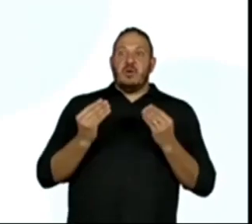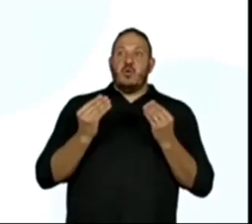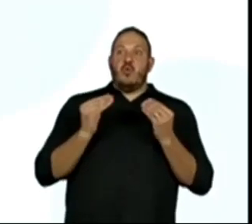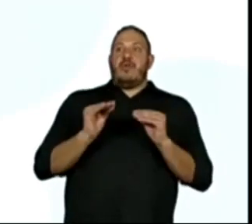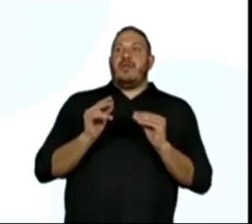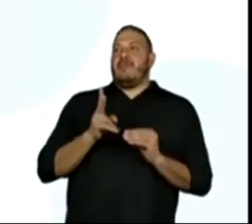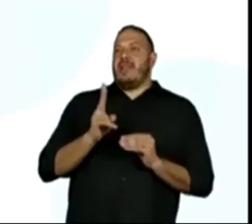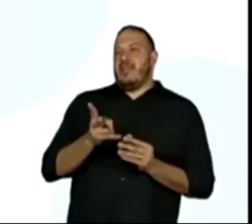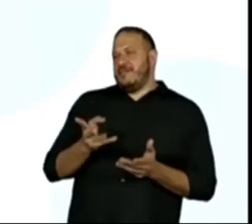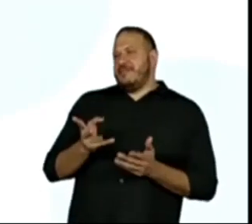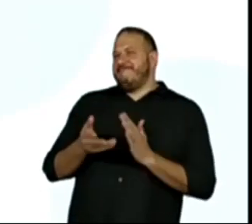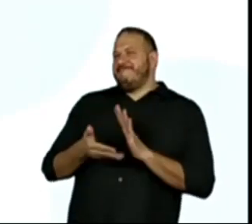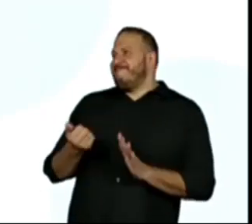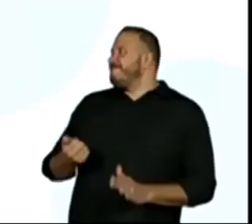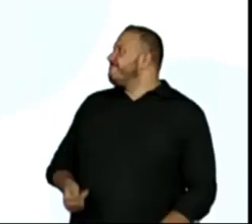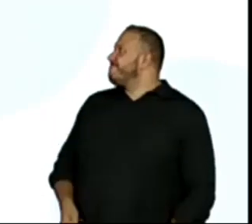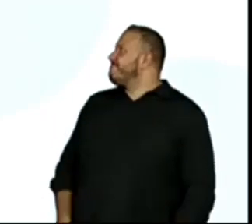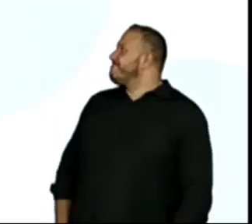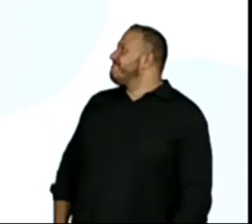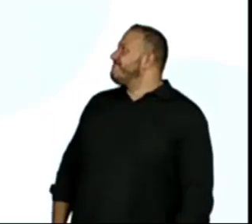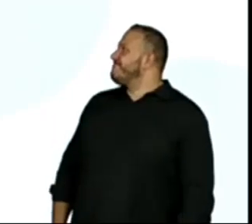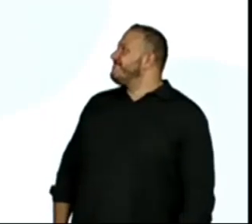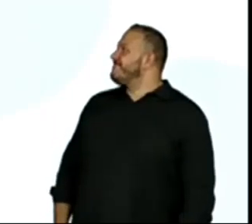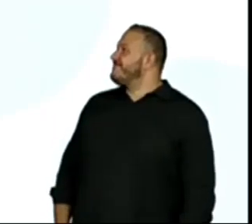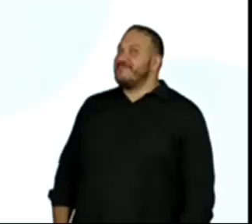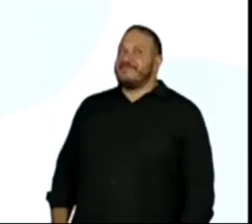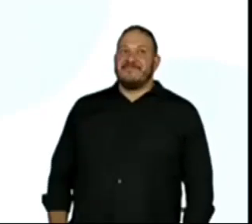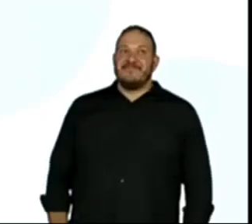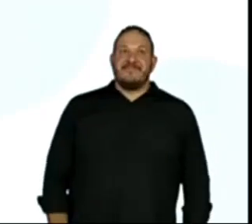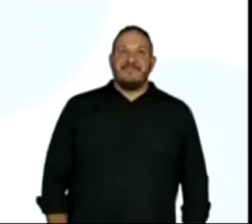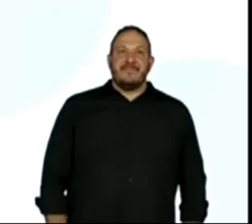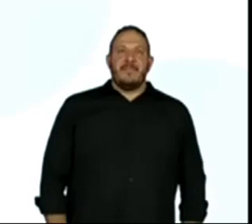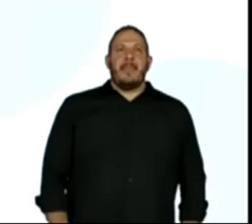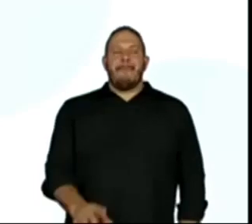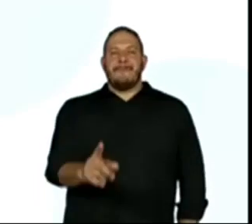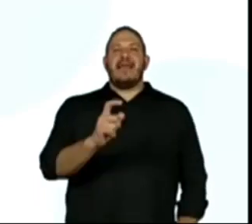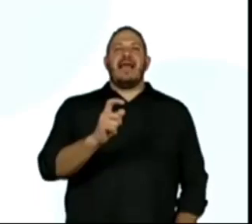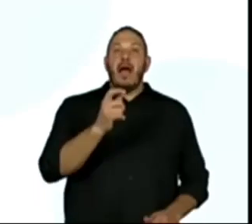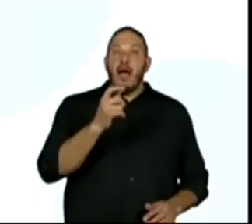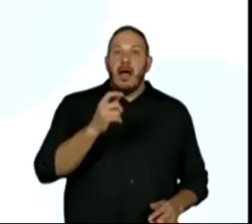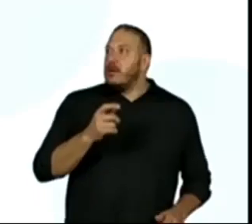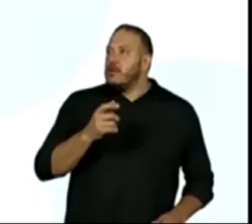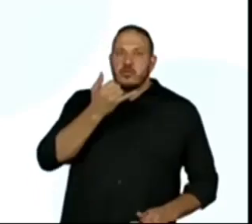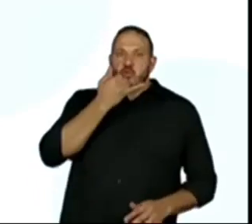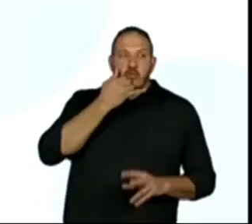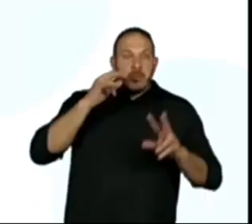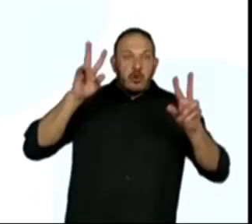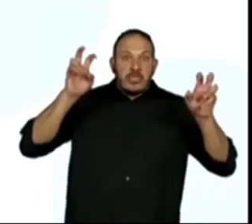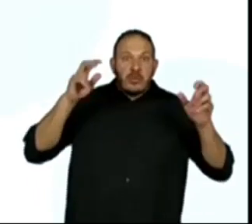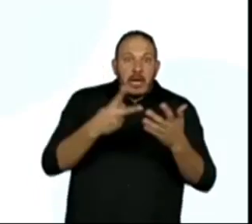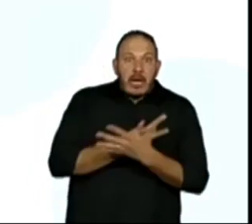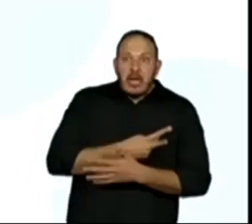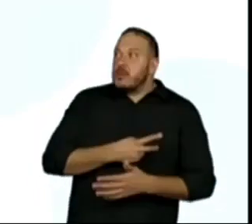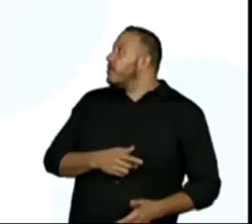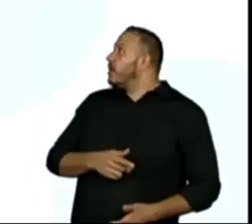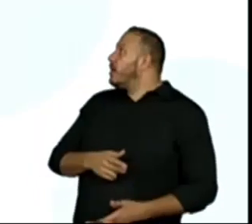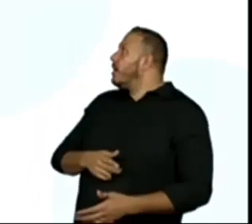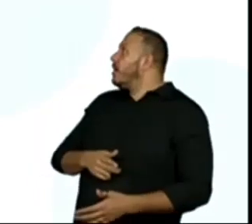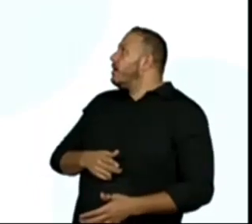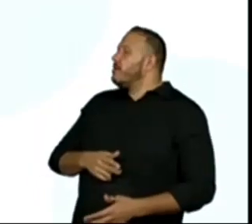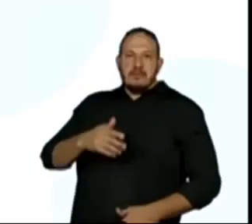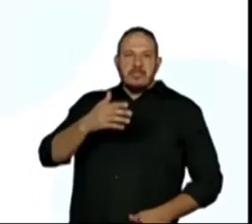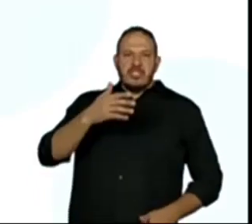palavra. Certo? Então, tá... Aí, eu escrevi o título errado. Deixa eu ver. Porque descascar um